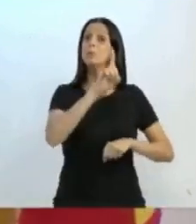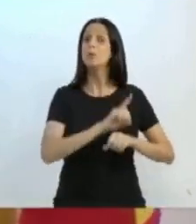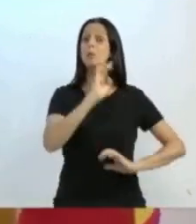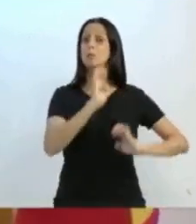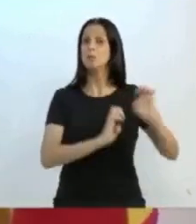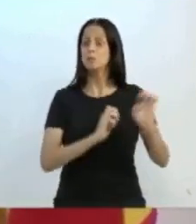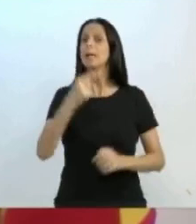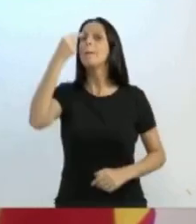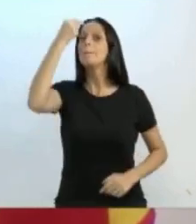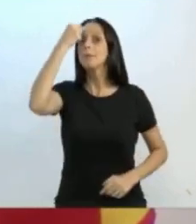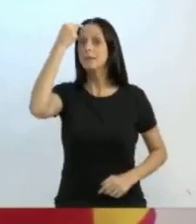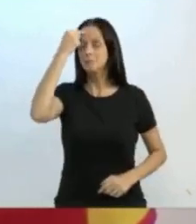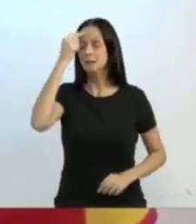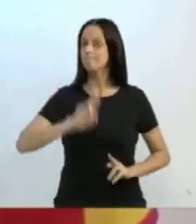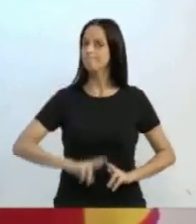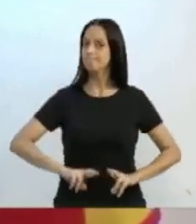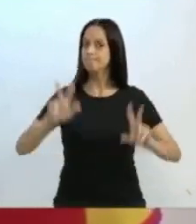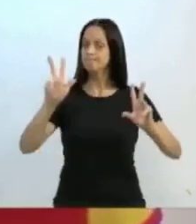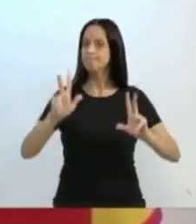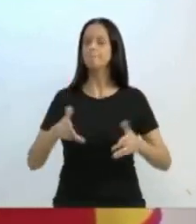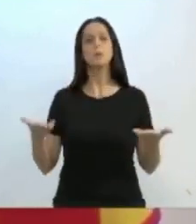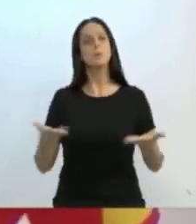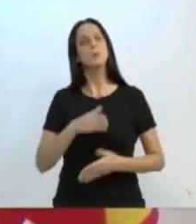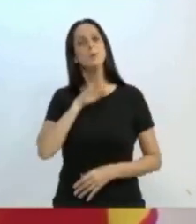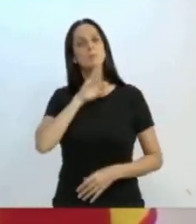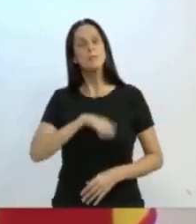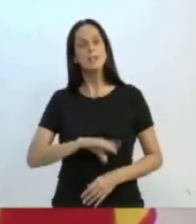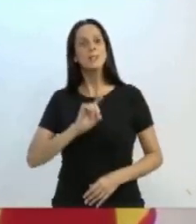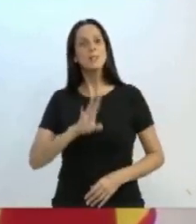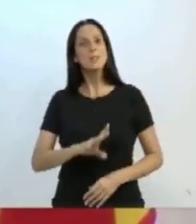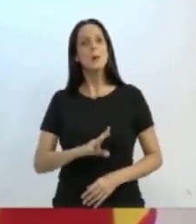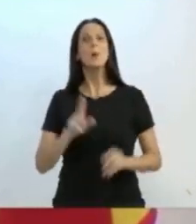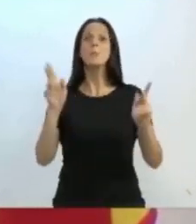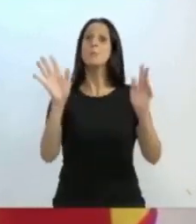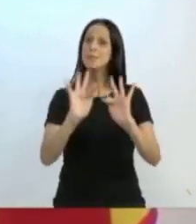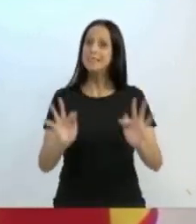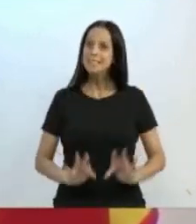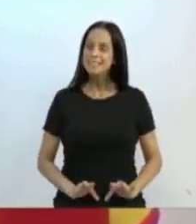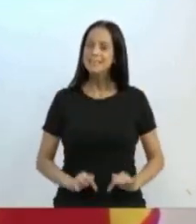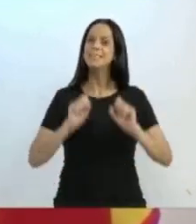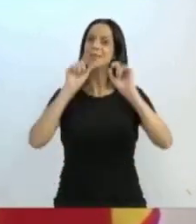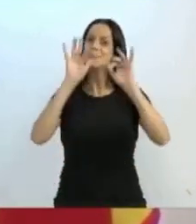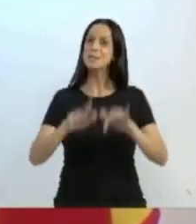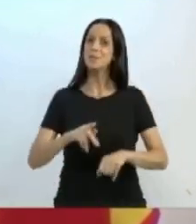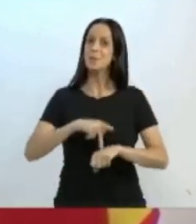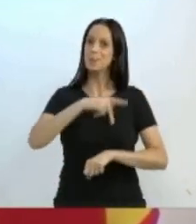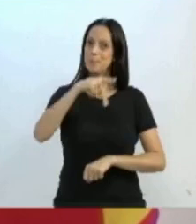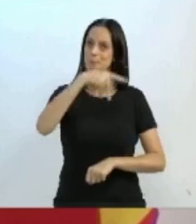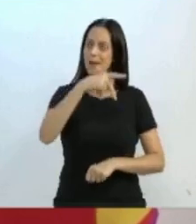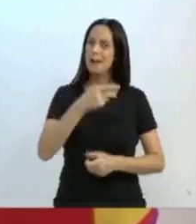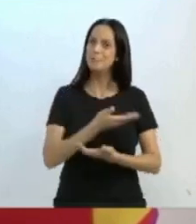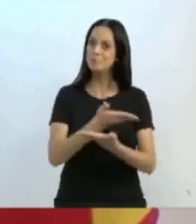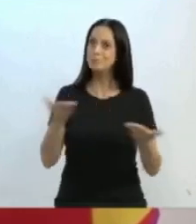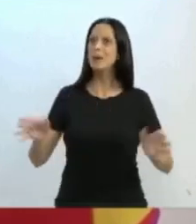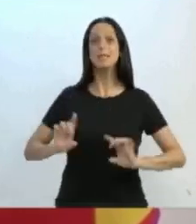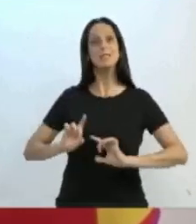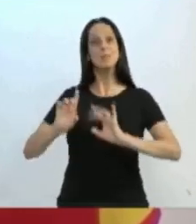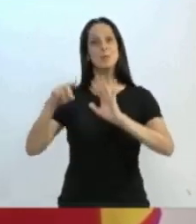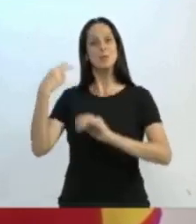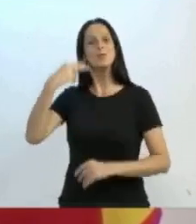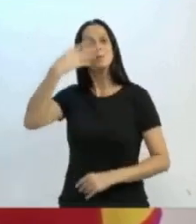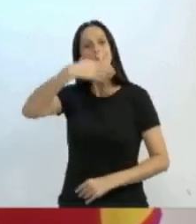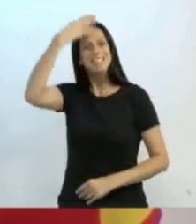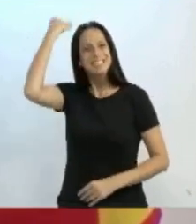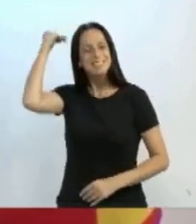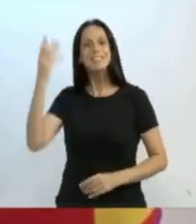diferente. Obrigado, Natália, hoje seria só. Uma feliz e abençoada Páscoa para todos. Vereador Alexandre Matias, em especial a Vossa Excelência, que